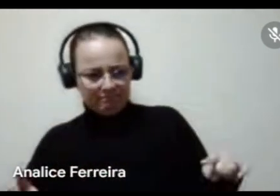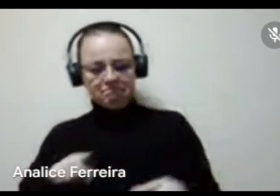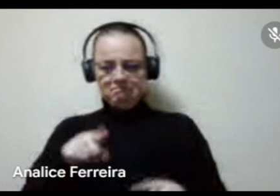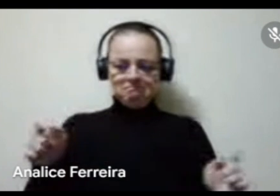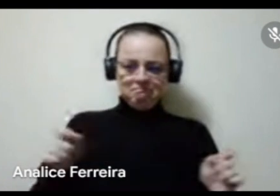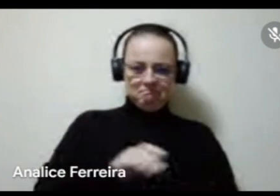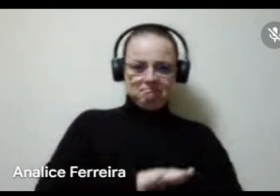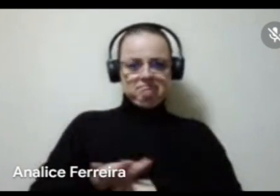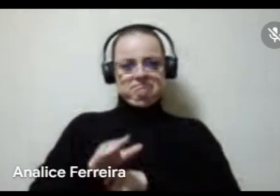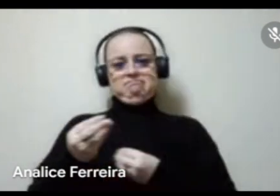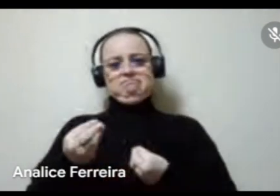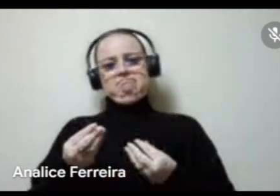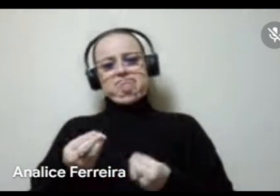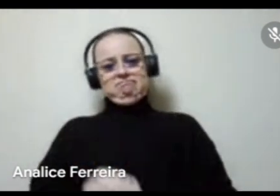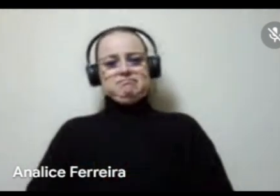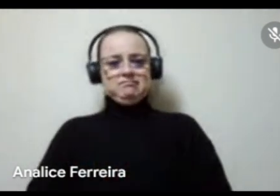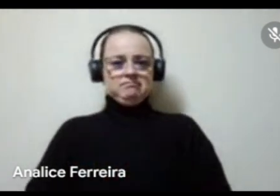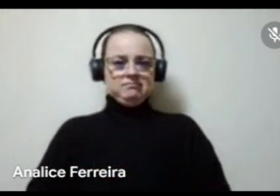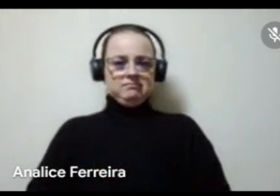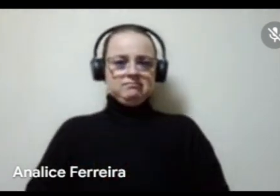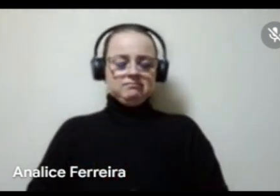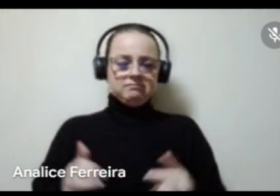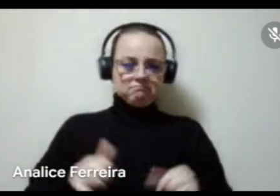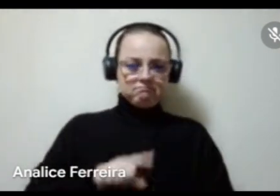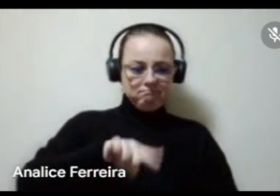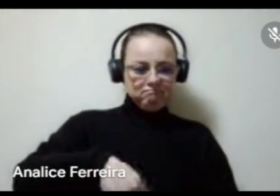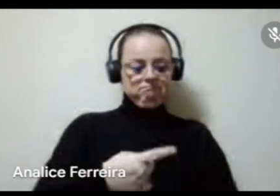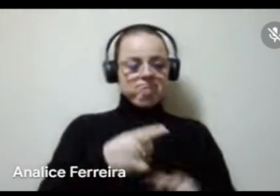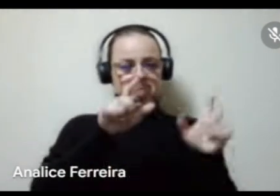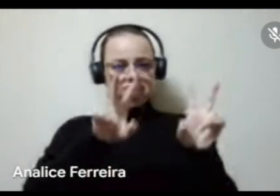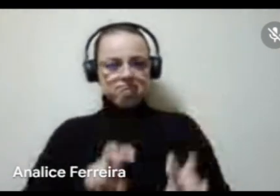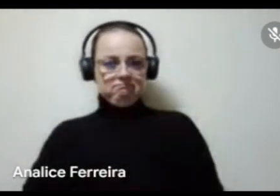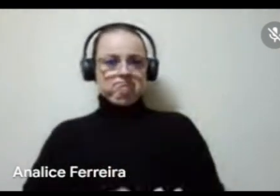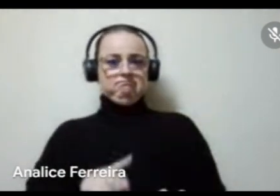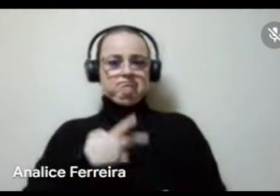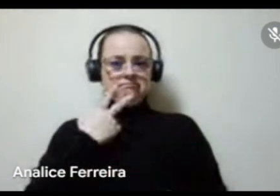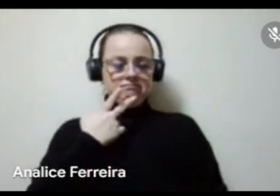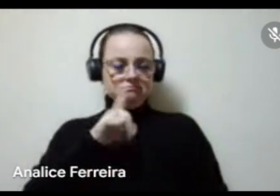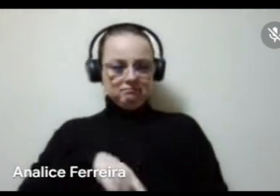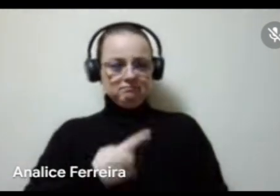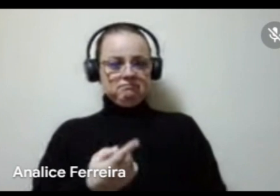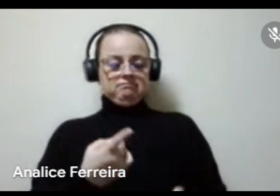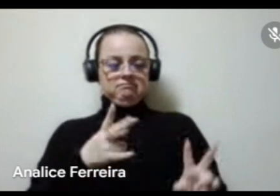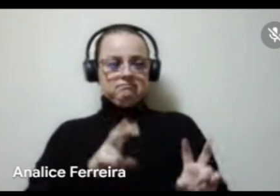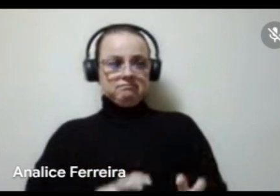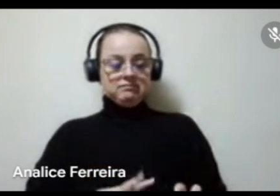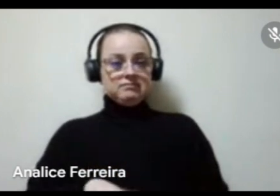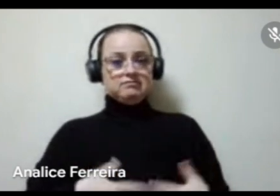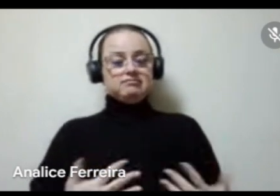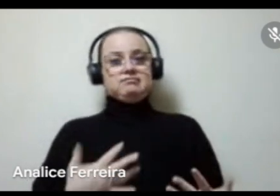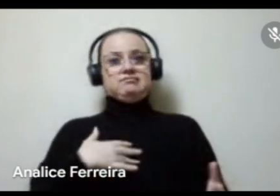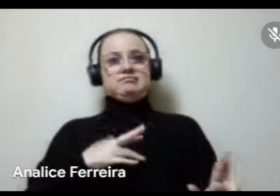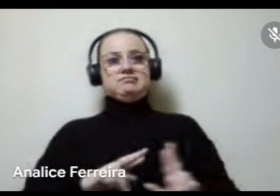contribuir muito estando em outras escutas relativas a outros segmentos. Em relação